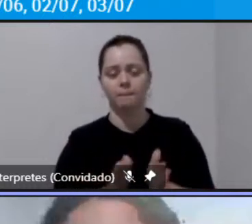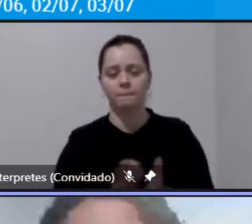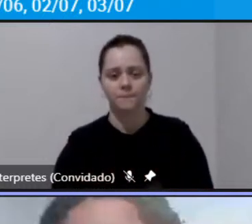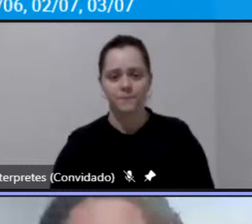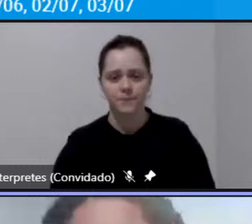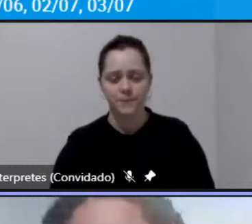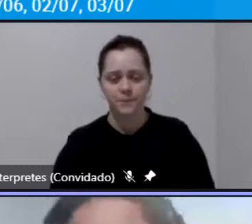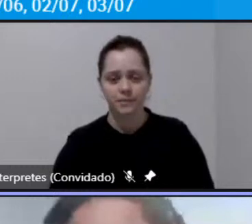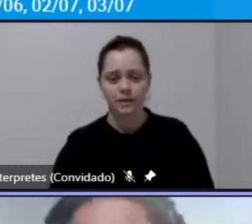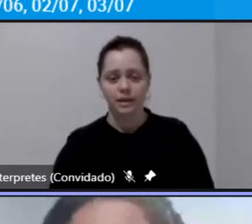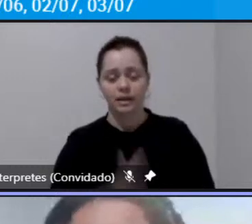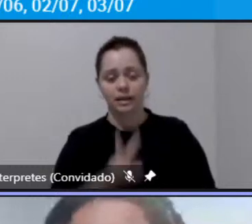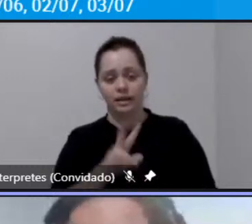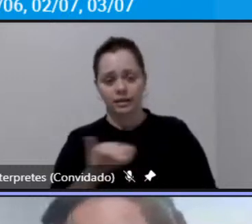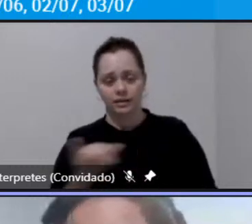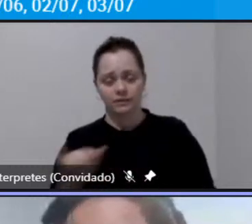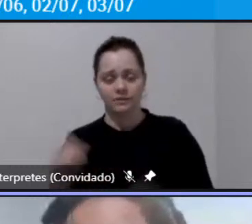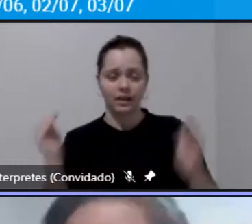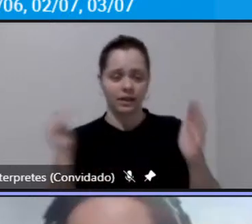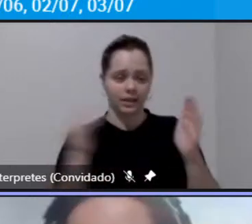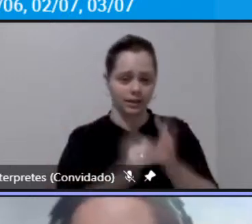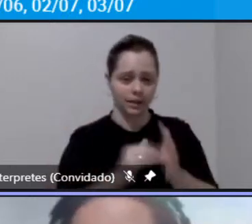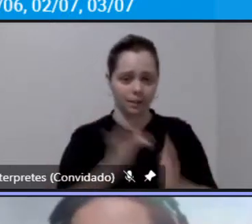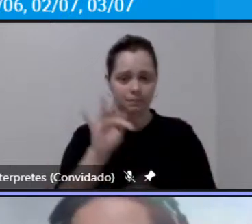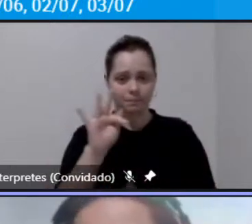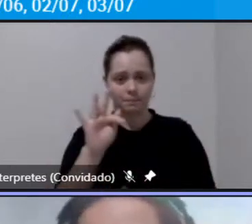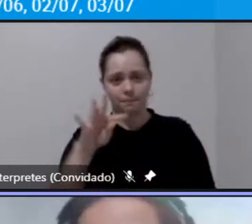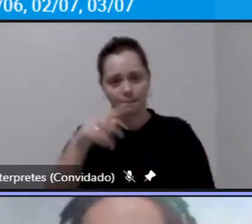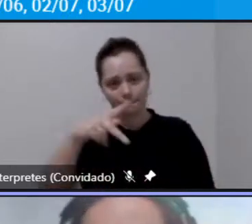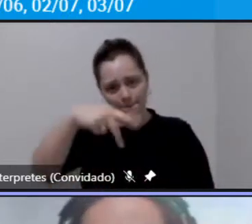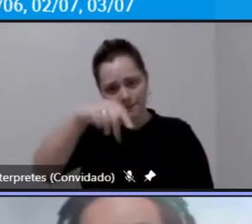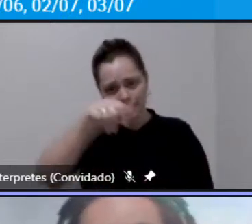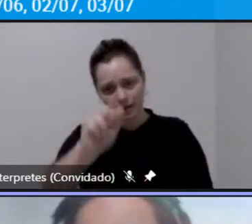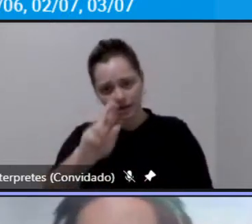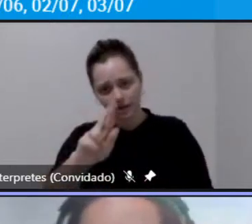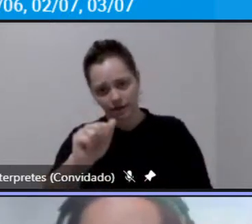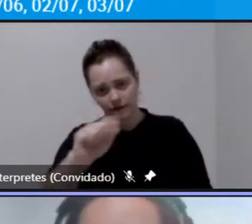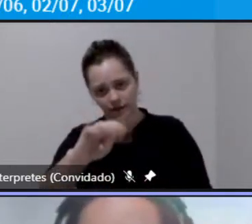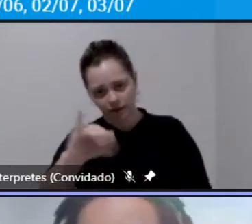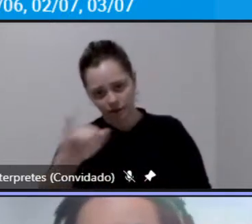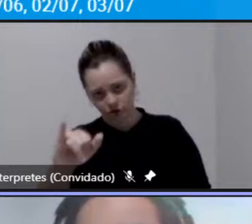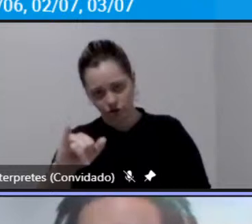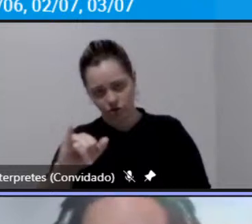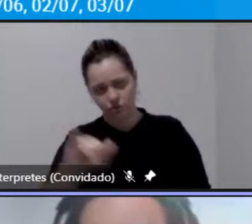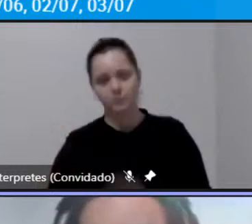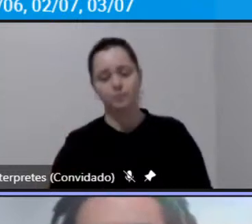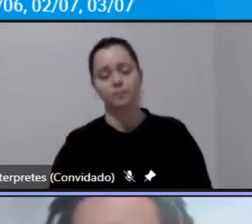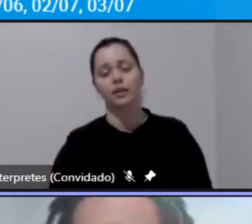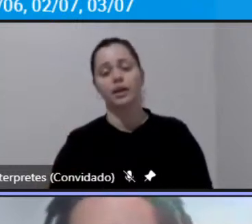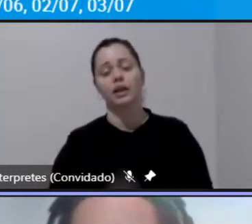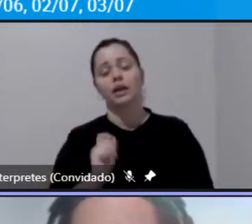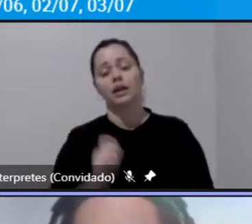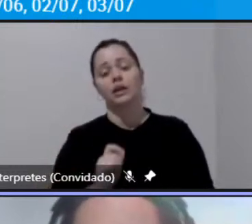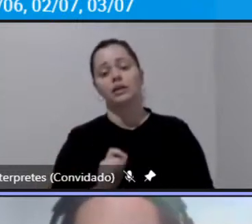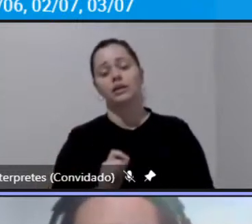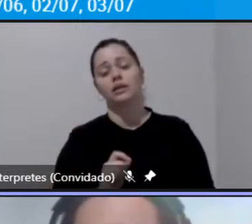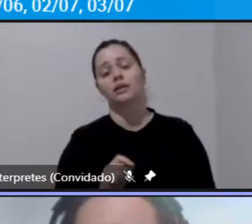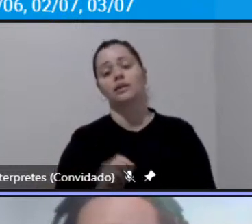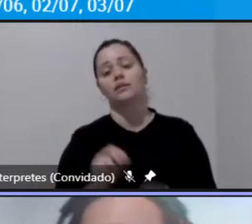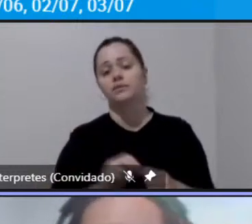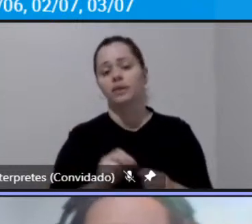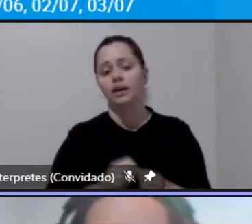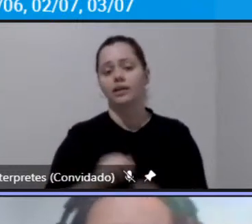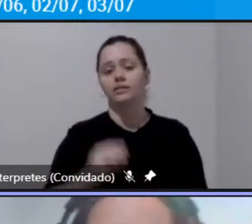até até Paraty então é uma linha gerida operada não desculpa gerida pela NTT